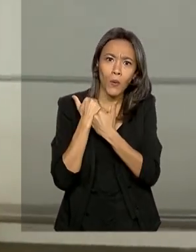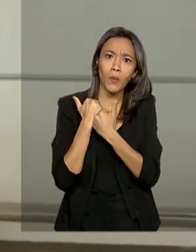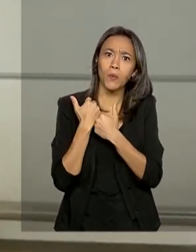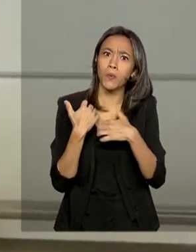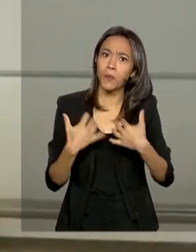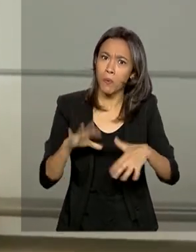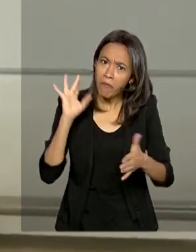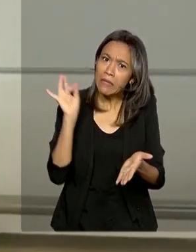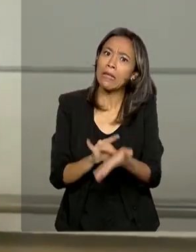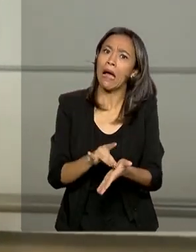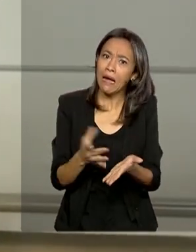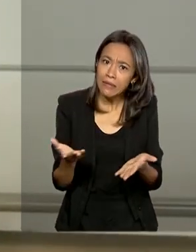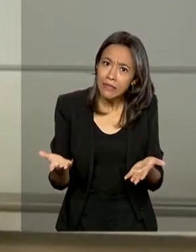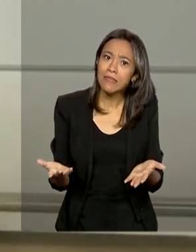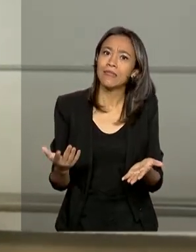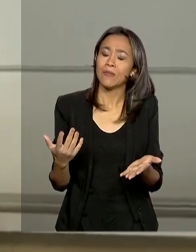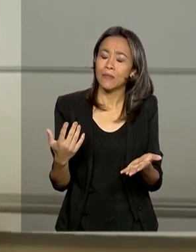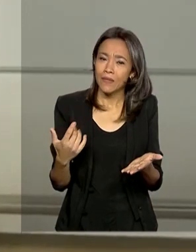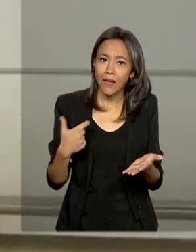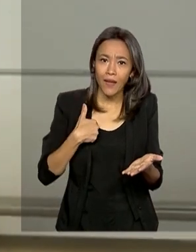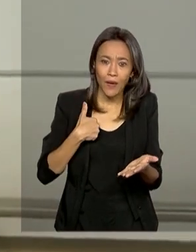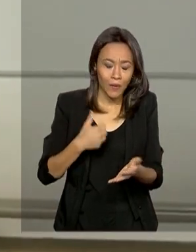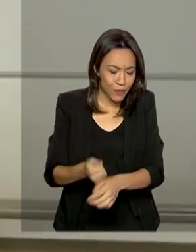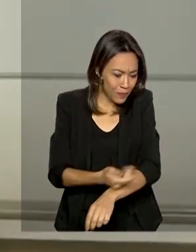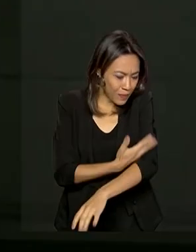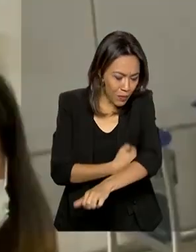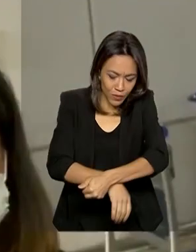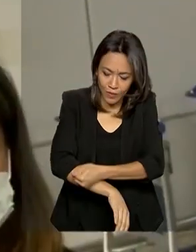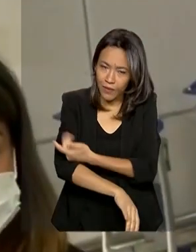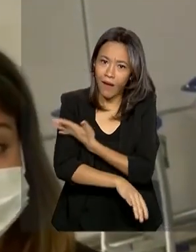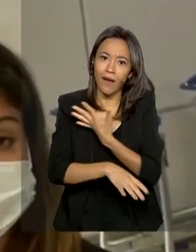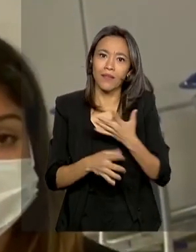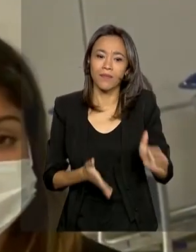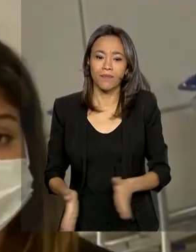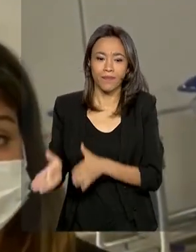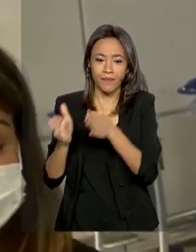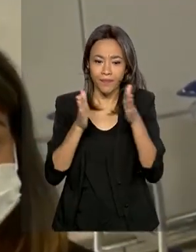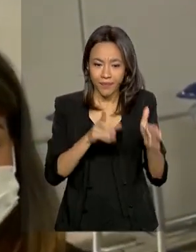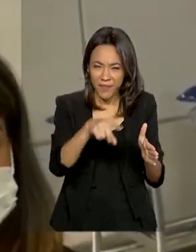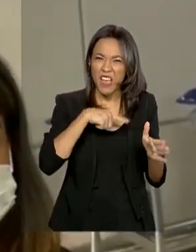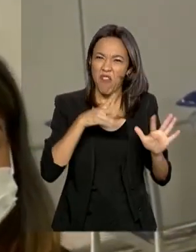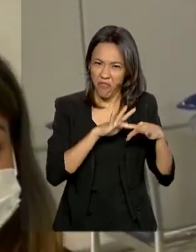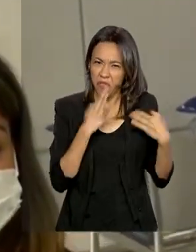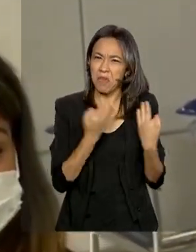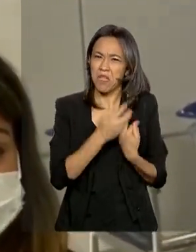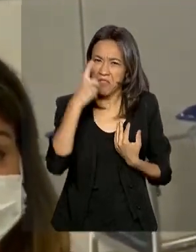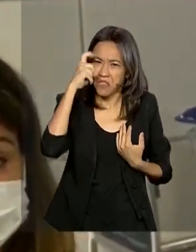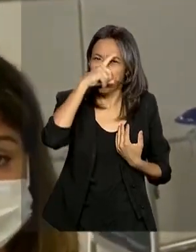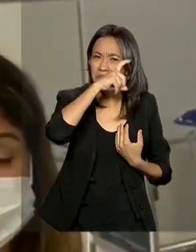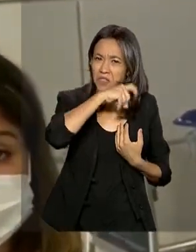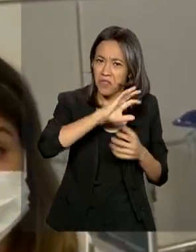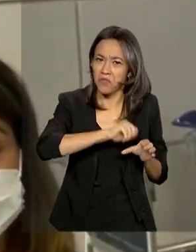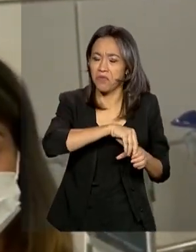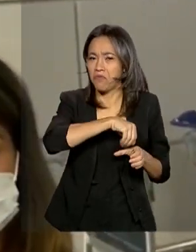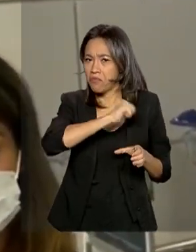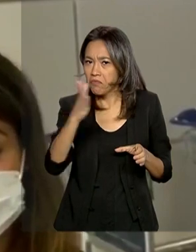depois eu vi que é verdade. E eu fiquei muito emocionada. E a gente com a família realmente fica muito difícil, complicado.